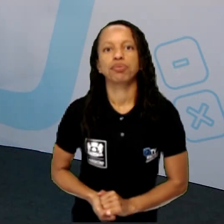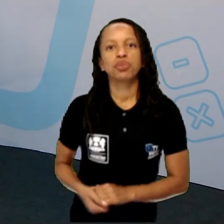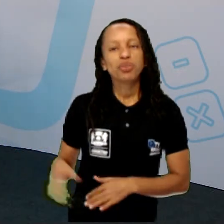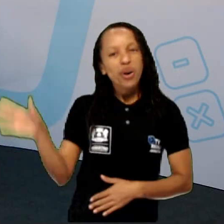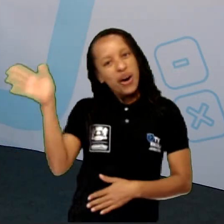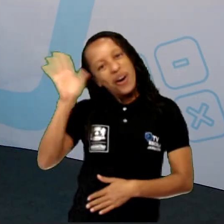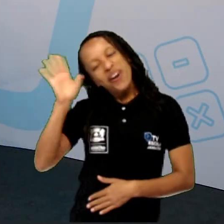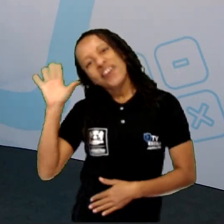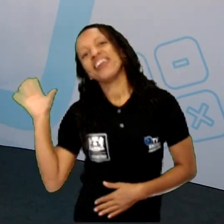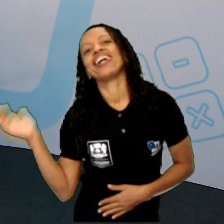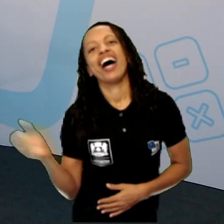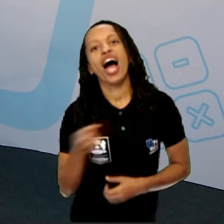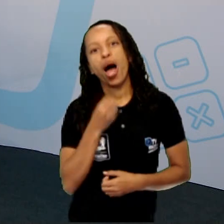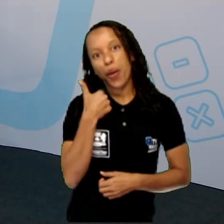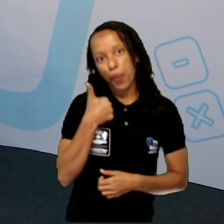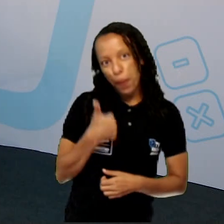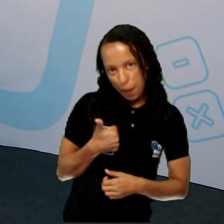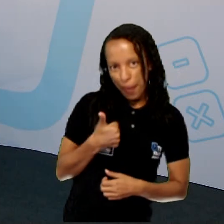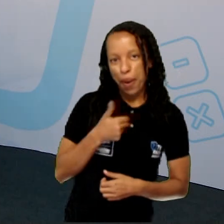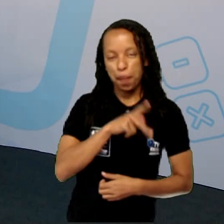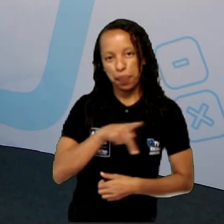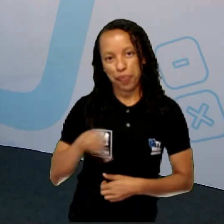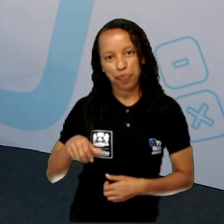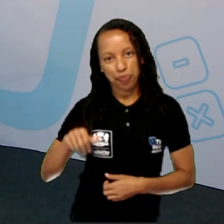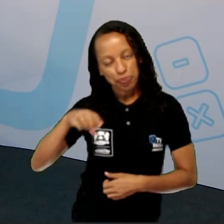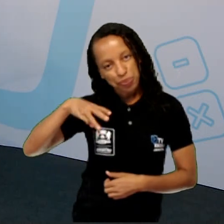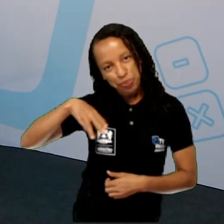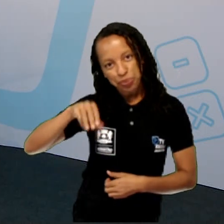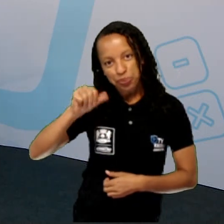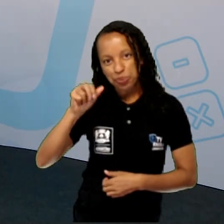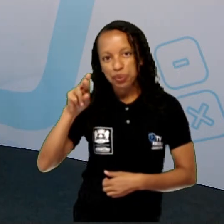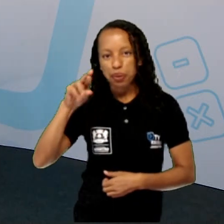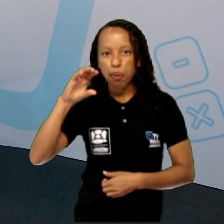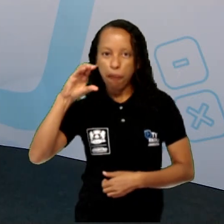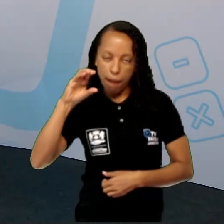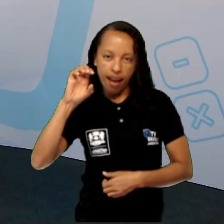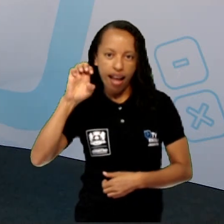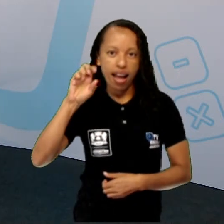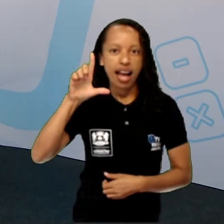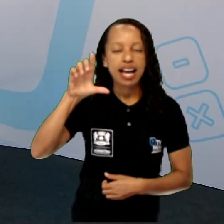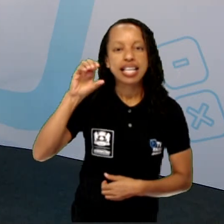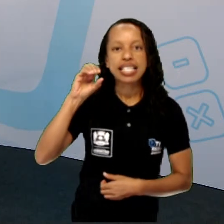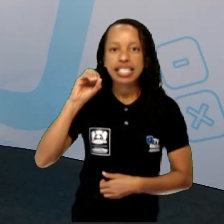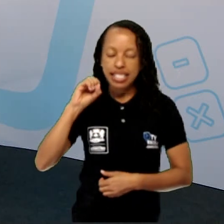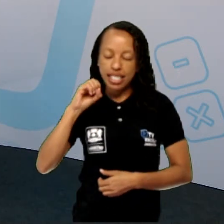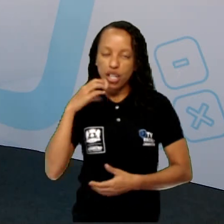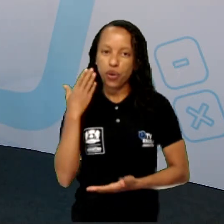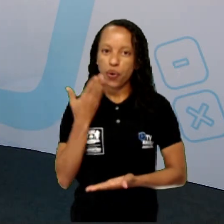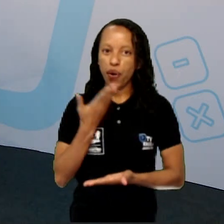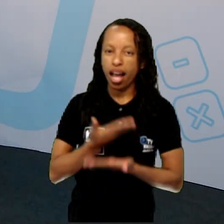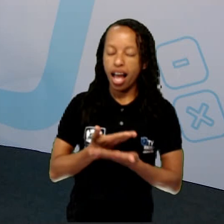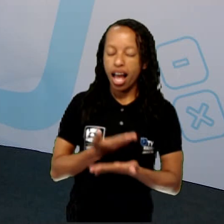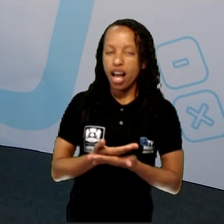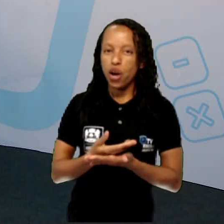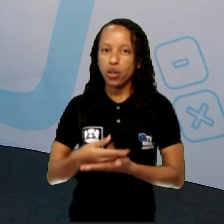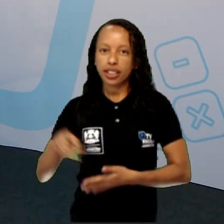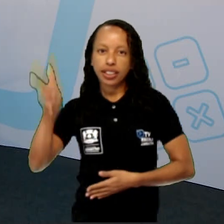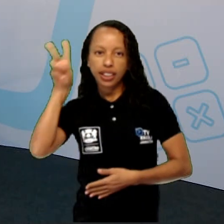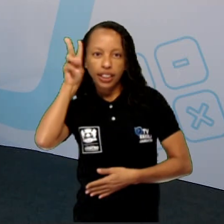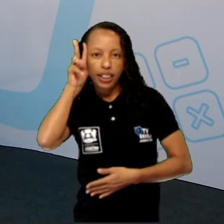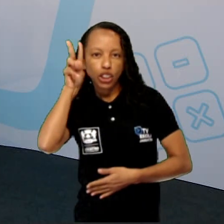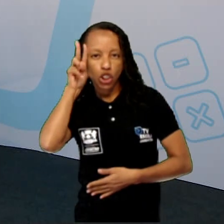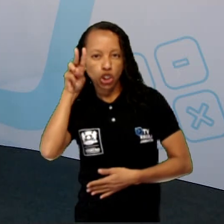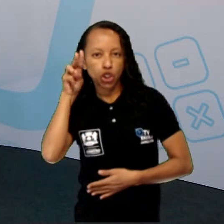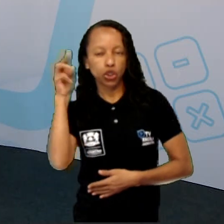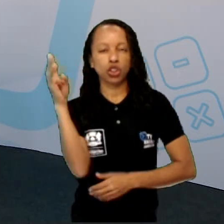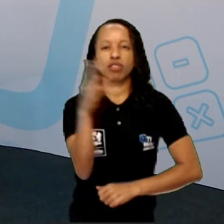Oi gente, tudo bem? Eu sou o professor Marcelo e mais uma vez eu tô aqui pra dar aula pra você de história. História